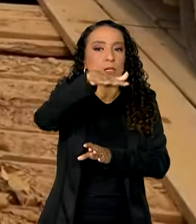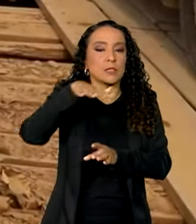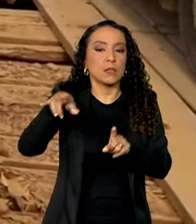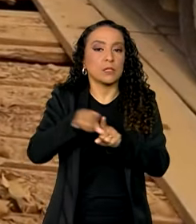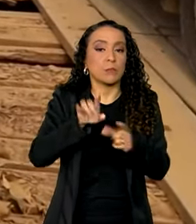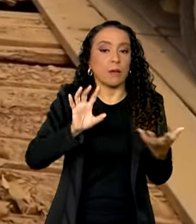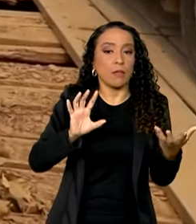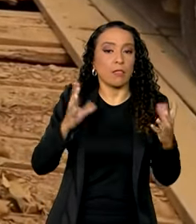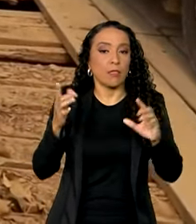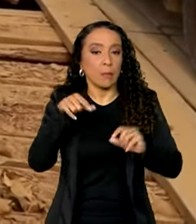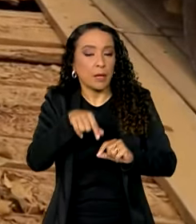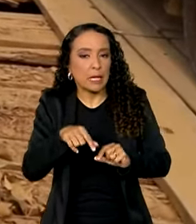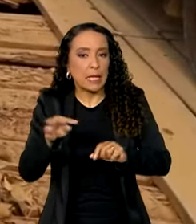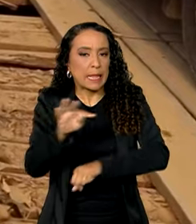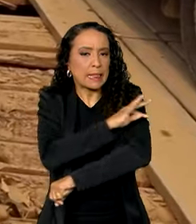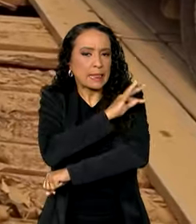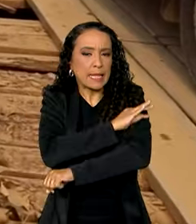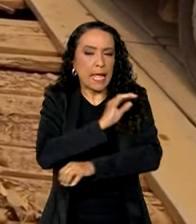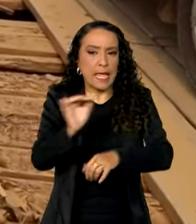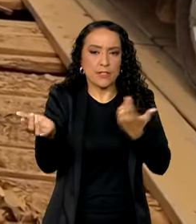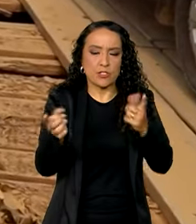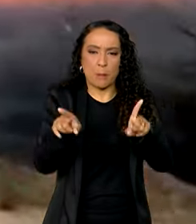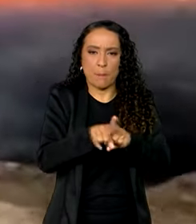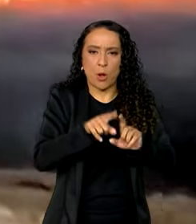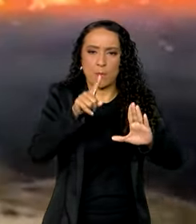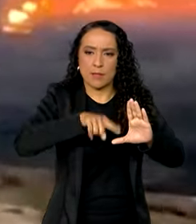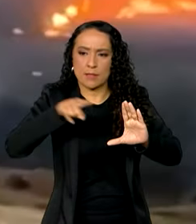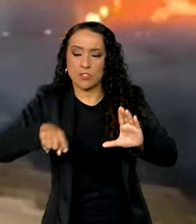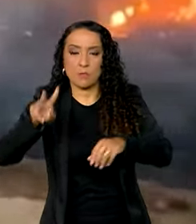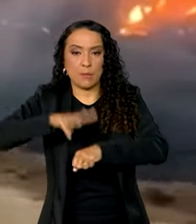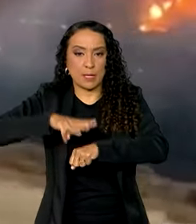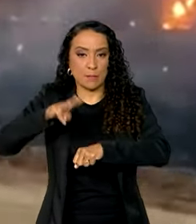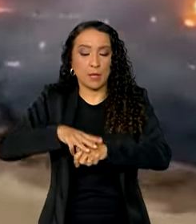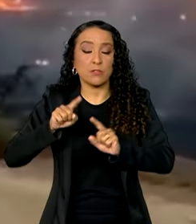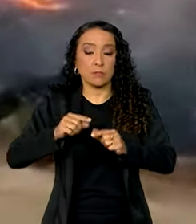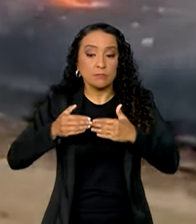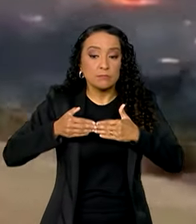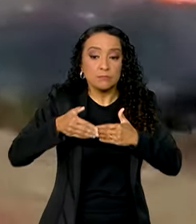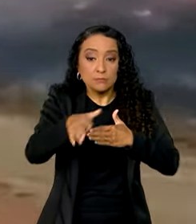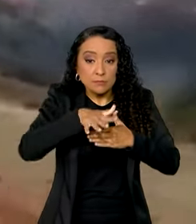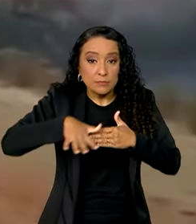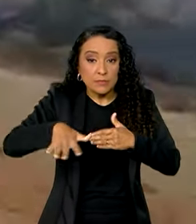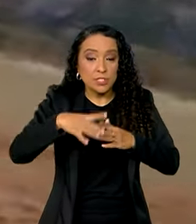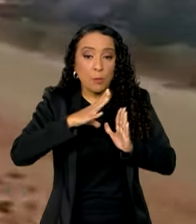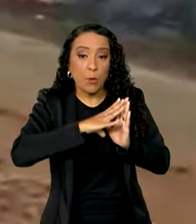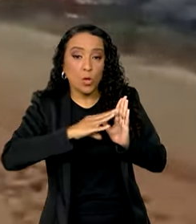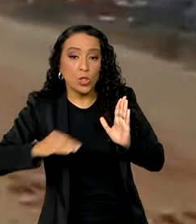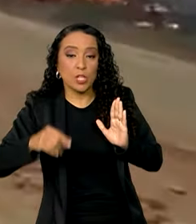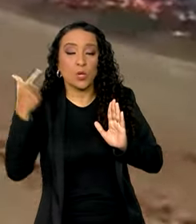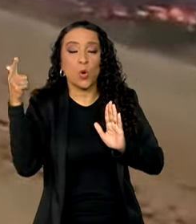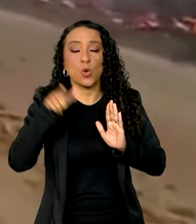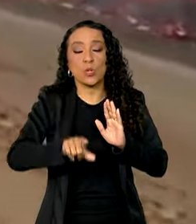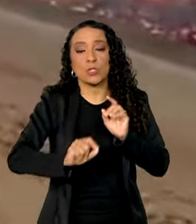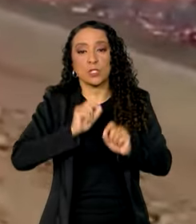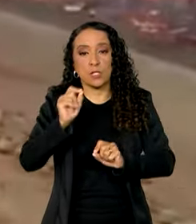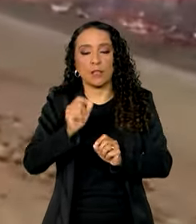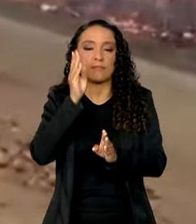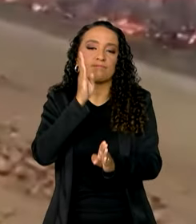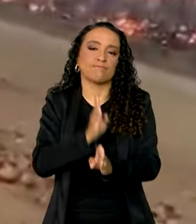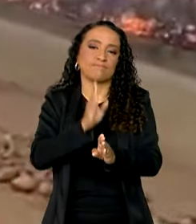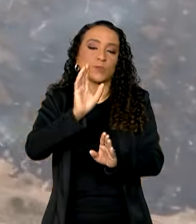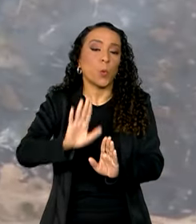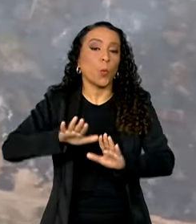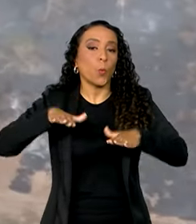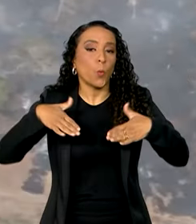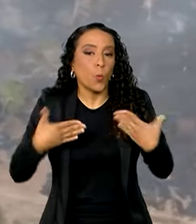temporal, técnicas estatísticas e matemáticas. E a partir desse modelo nós conseguimos identificar